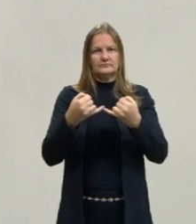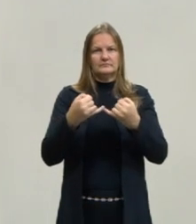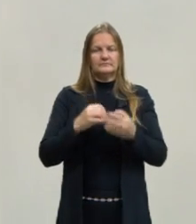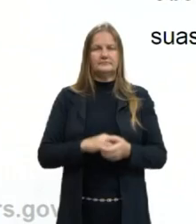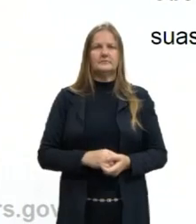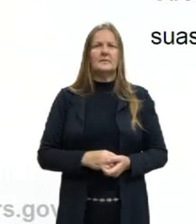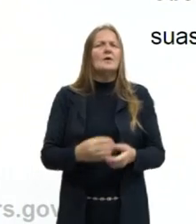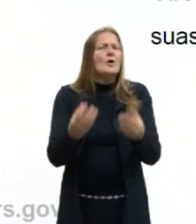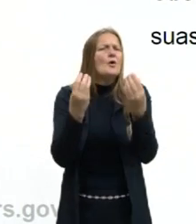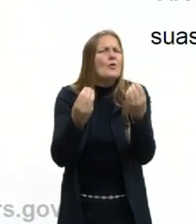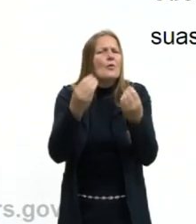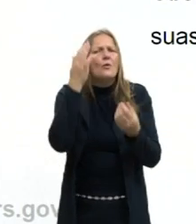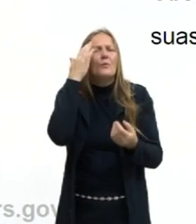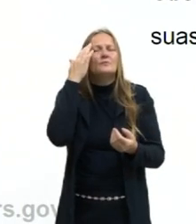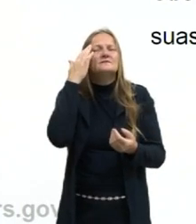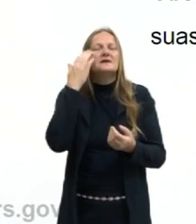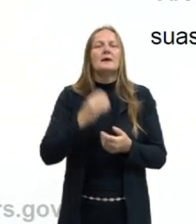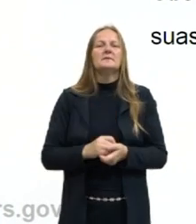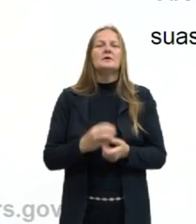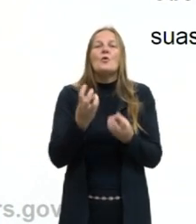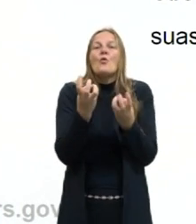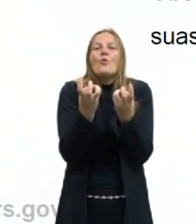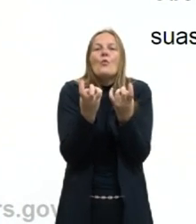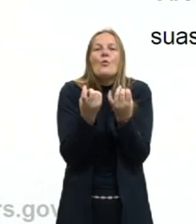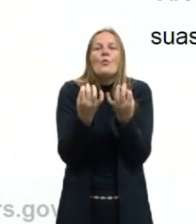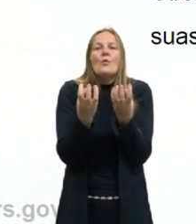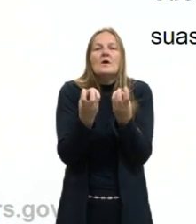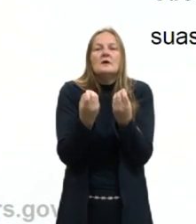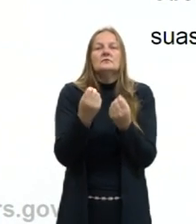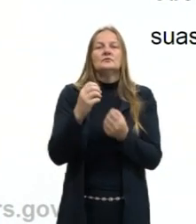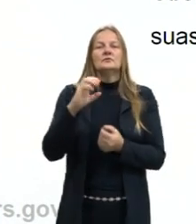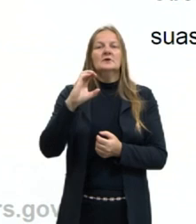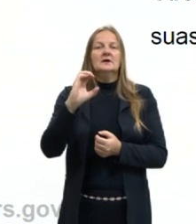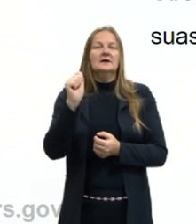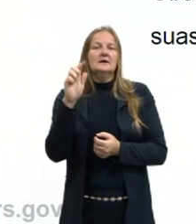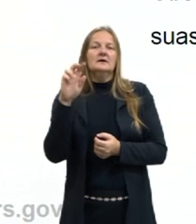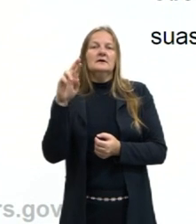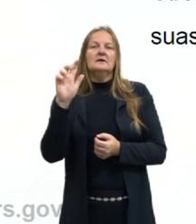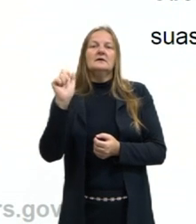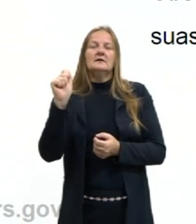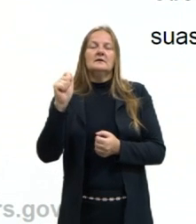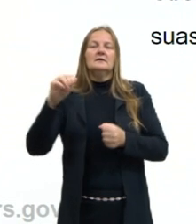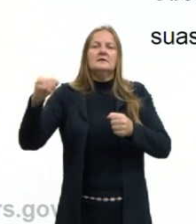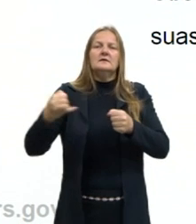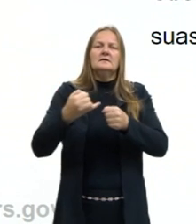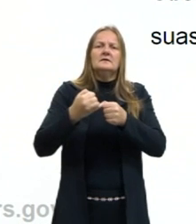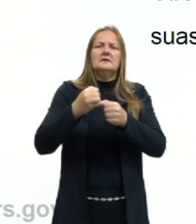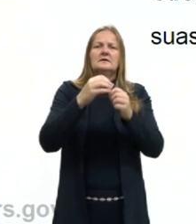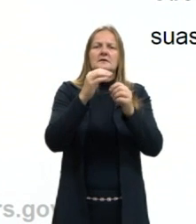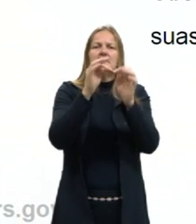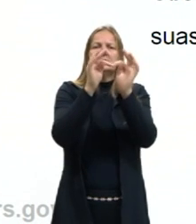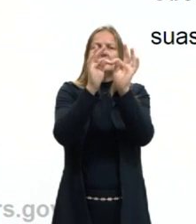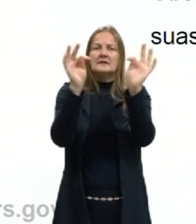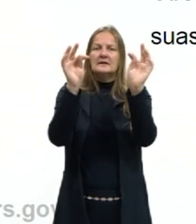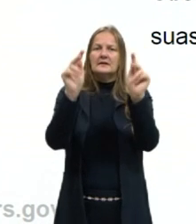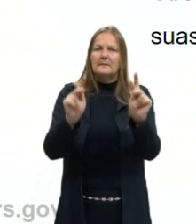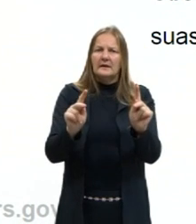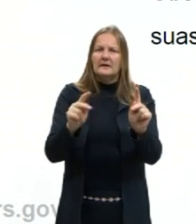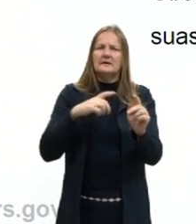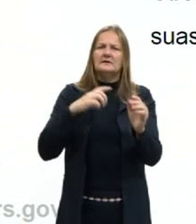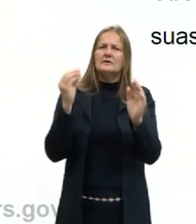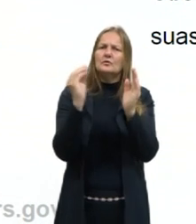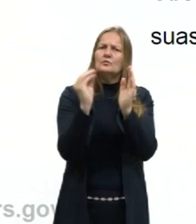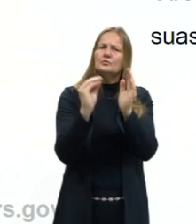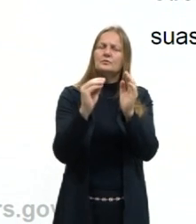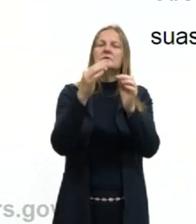Como que eu vou saber quais as cargas? A gente vai ter que lembrar lá dos cátions. Da tabelinha de ânions. Da tabelinha de cátions. Para